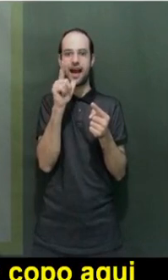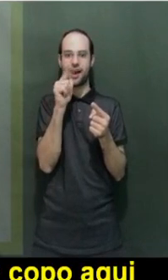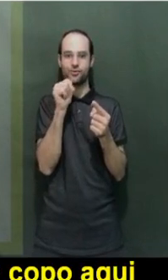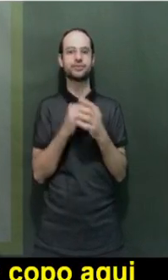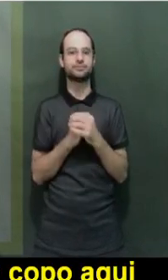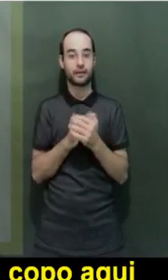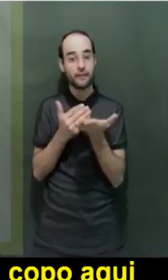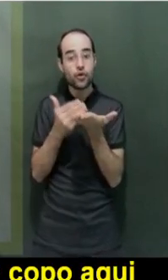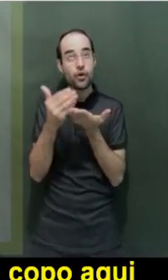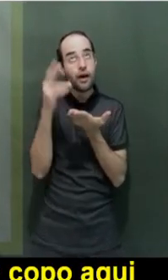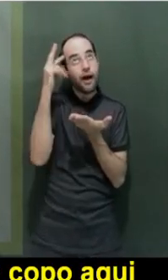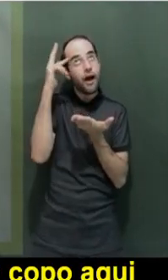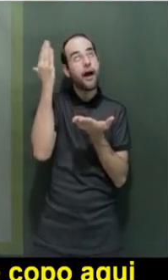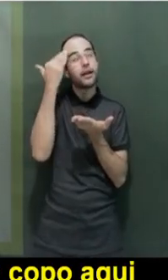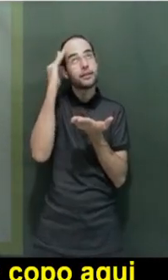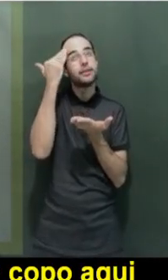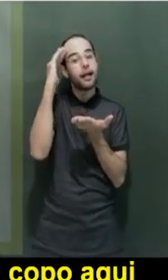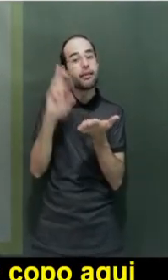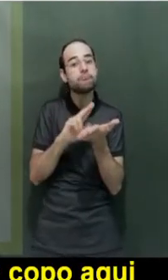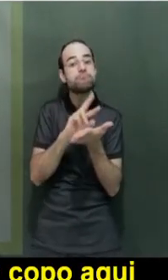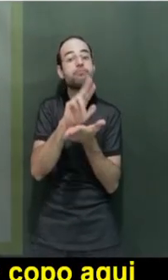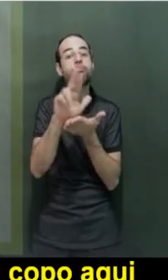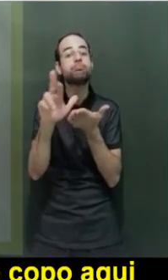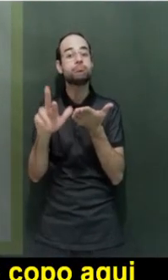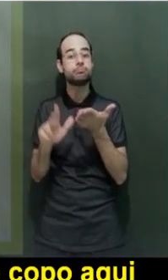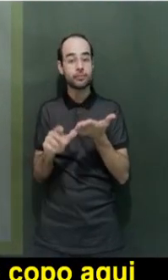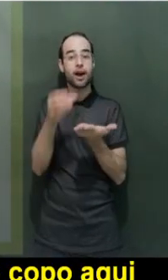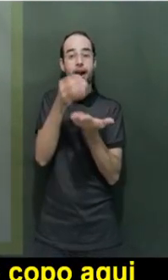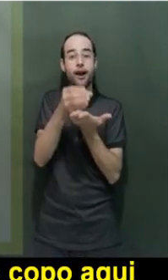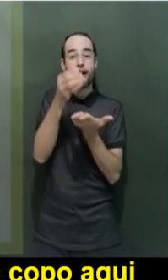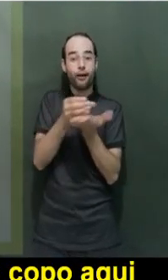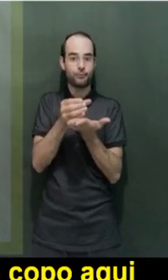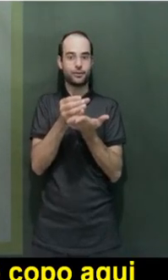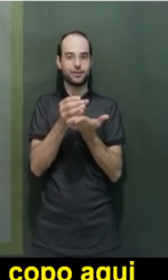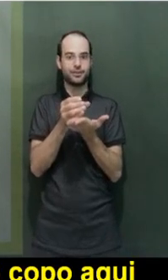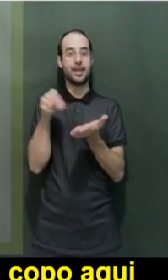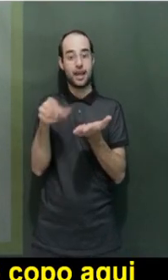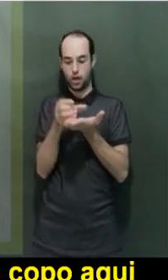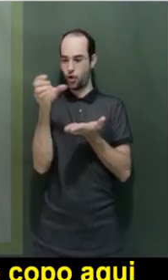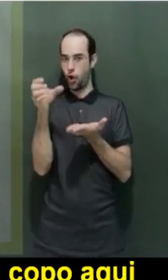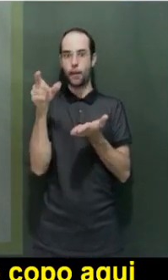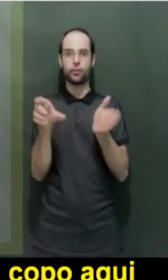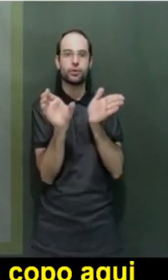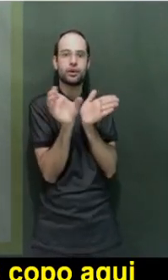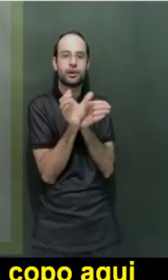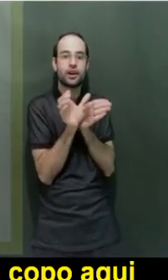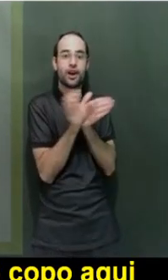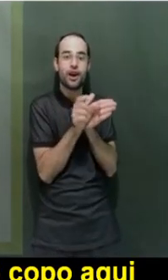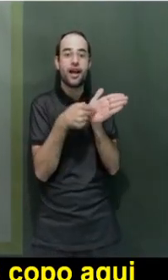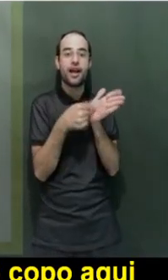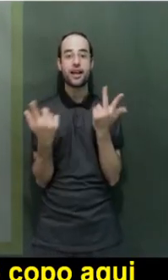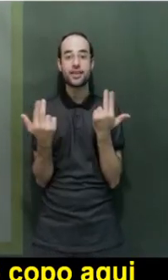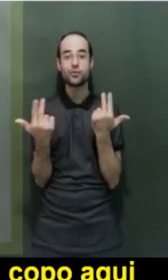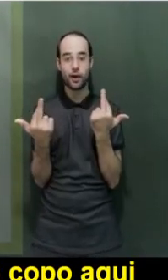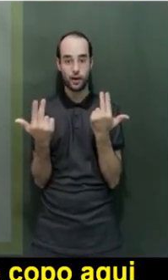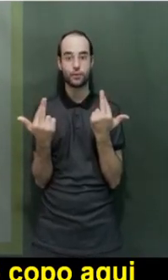a generalizar que este copo aqui sozinho, que eu uso para tomar água, é a mesma coisa que este